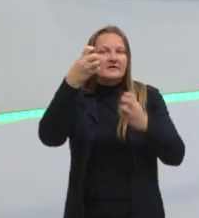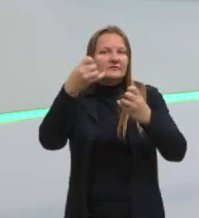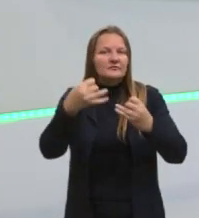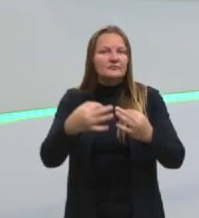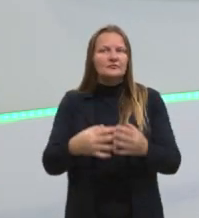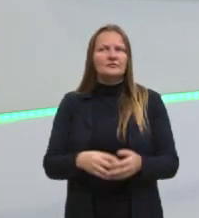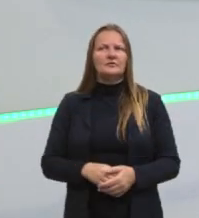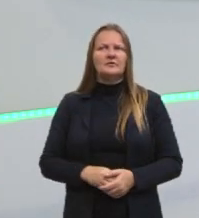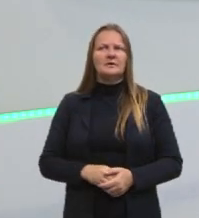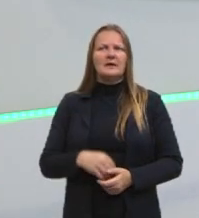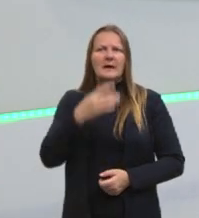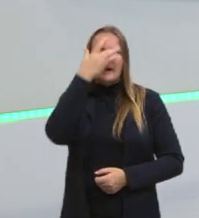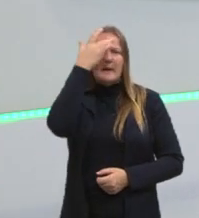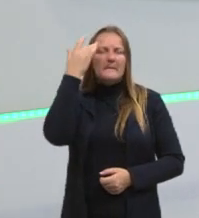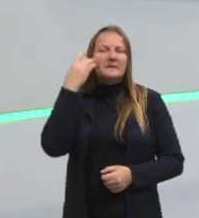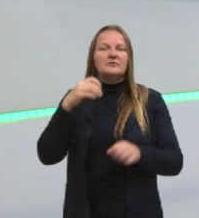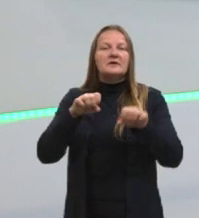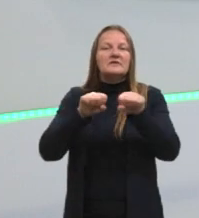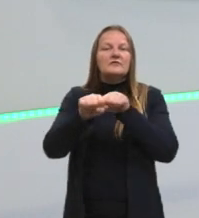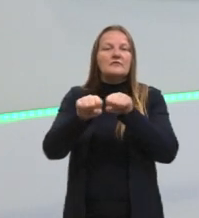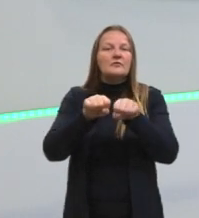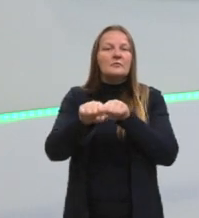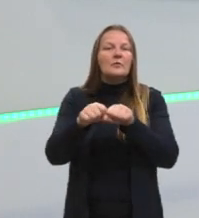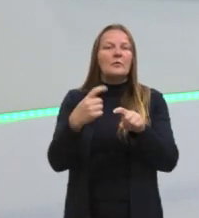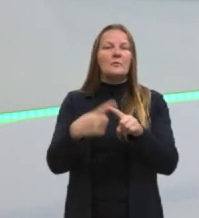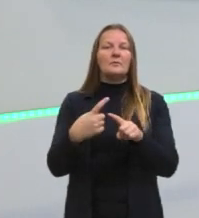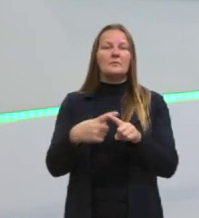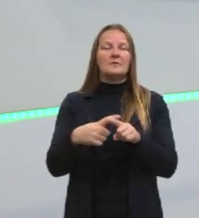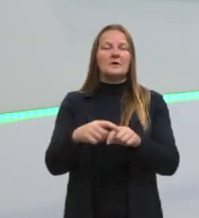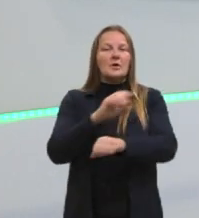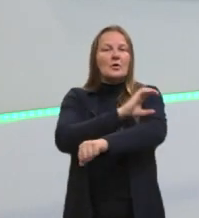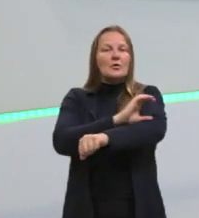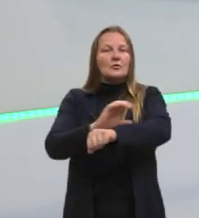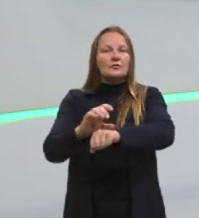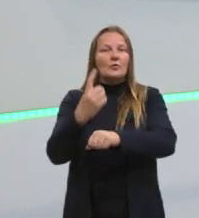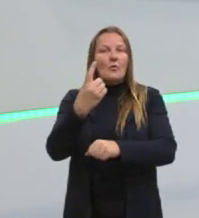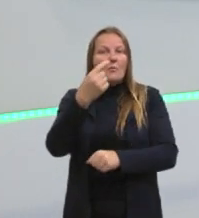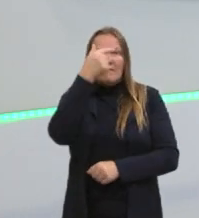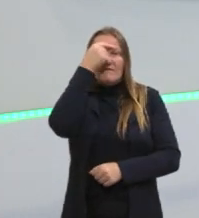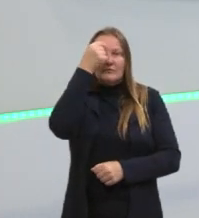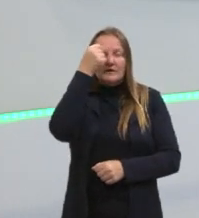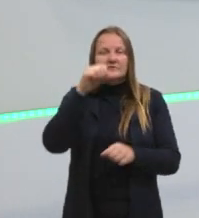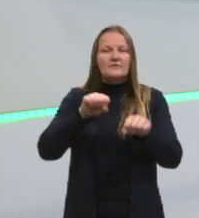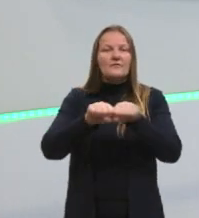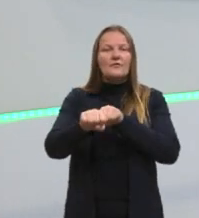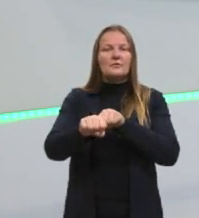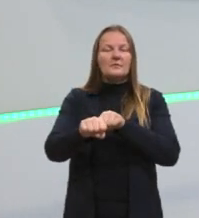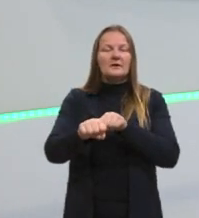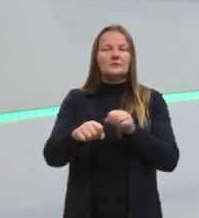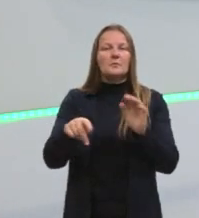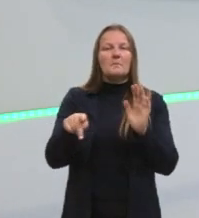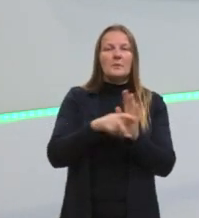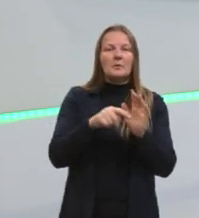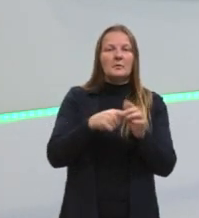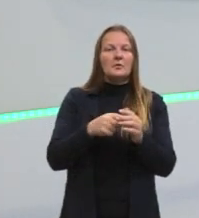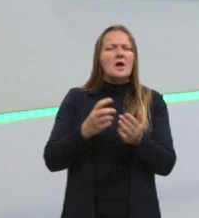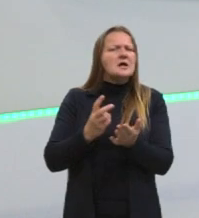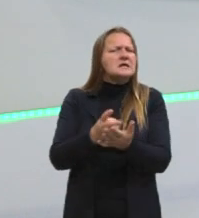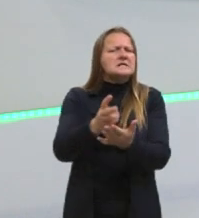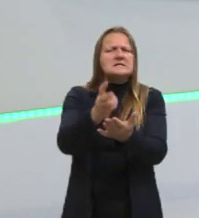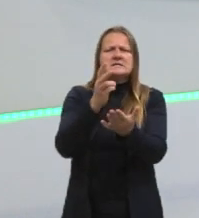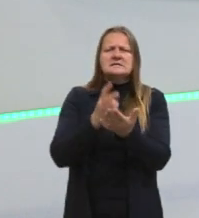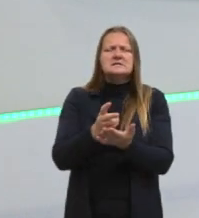que a pessoa se formou, porque uma vez cursou uma faculdade, estava formado para uma vida toda.